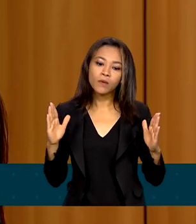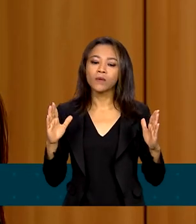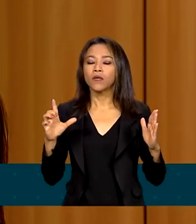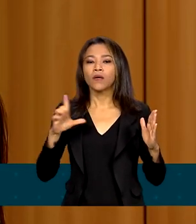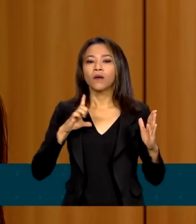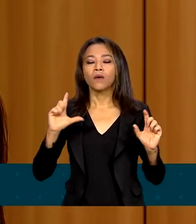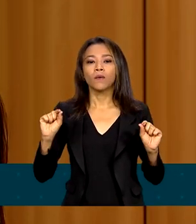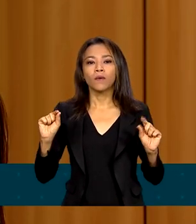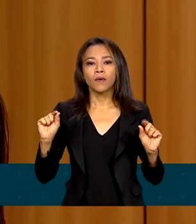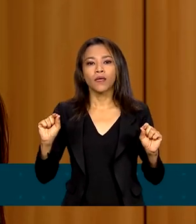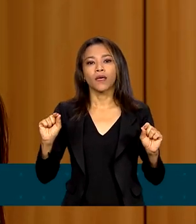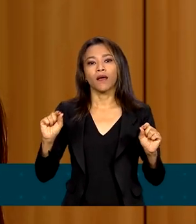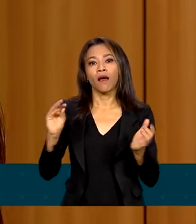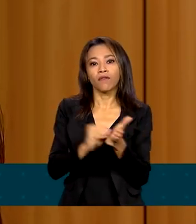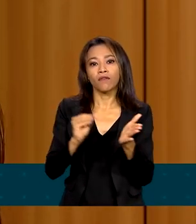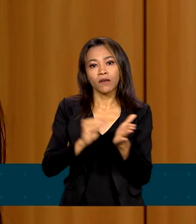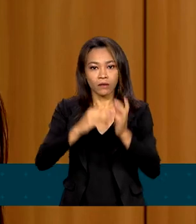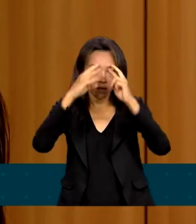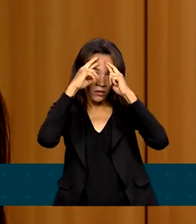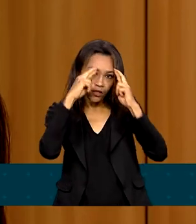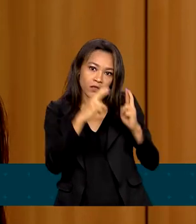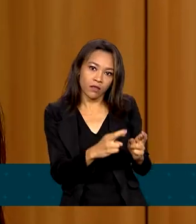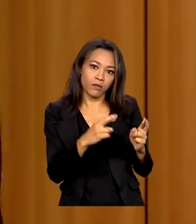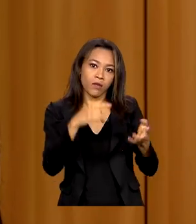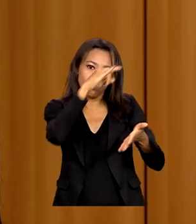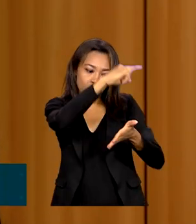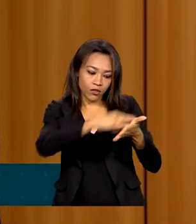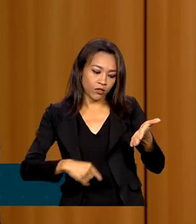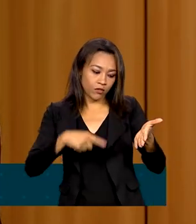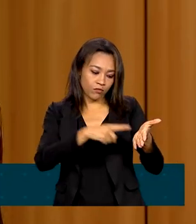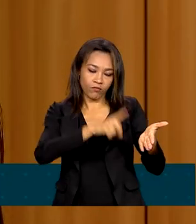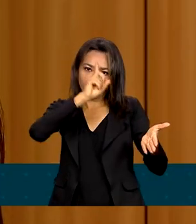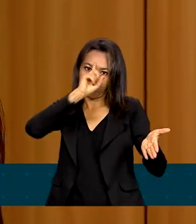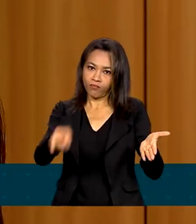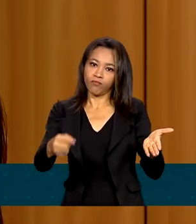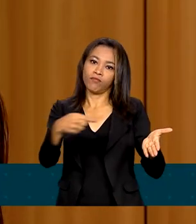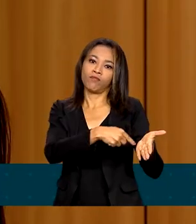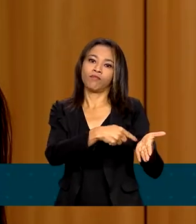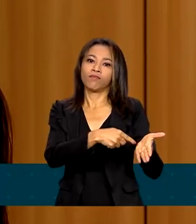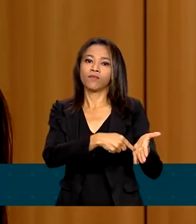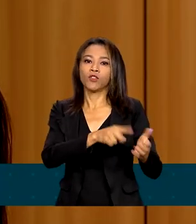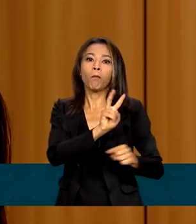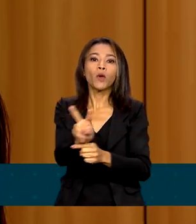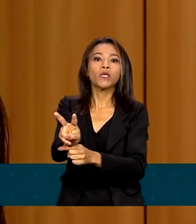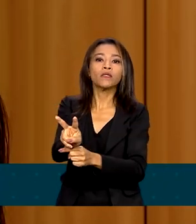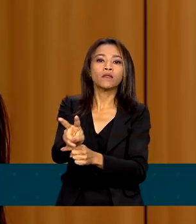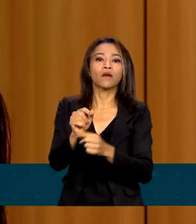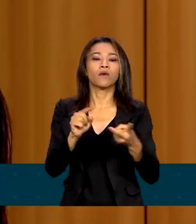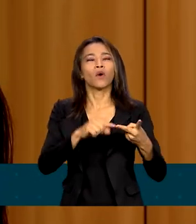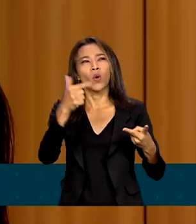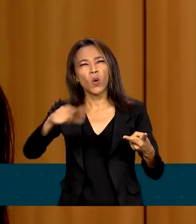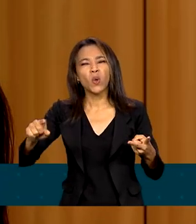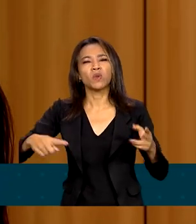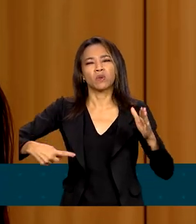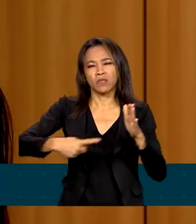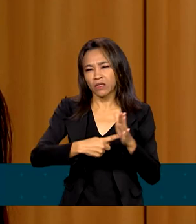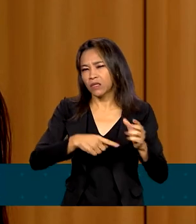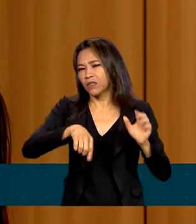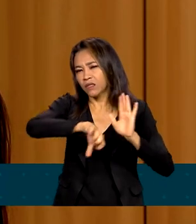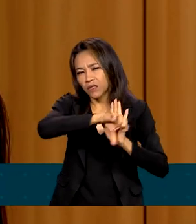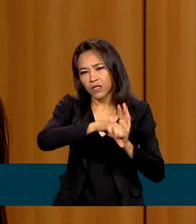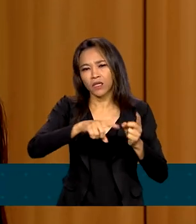de medida protetiva de urgência. E, dentre outras, crimes como ameaça, difamação,